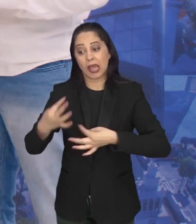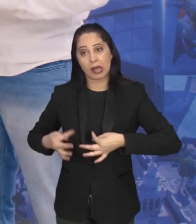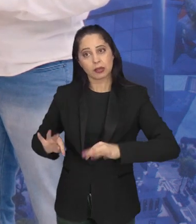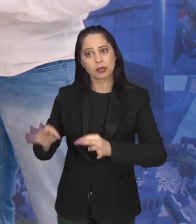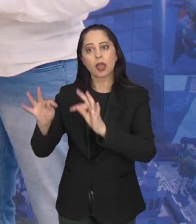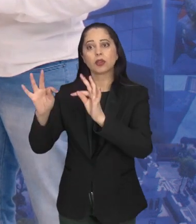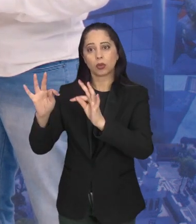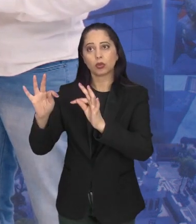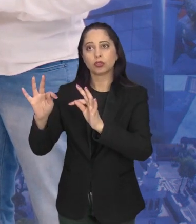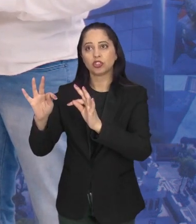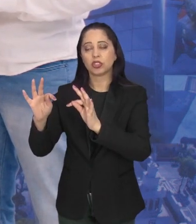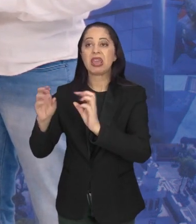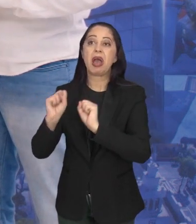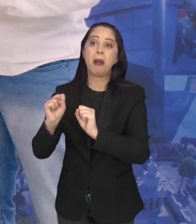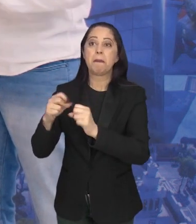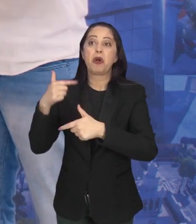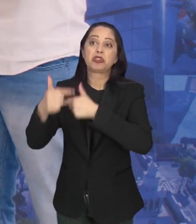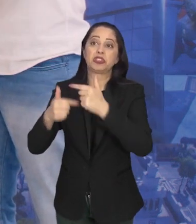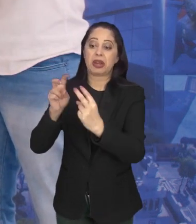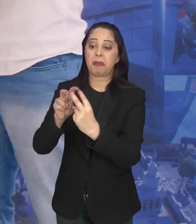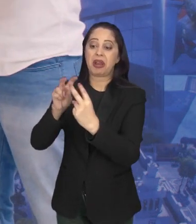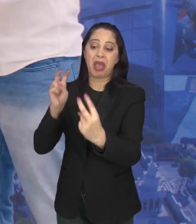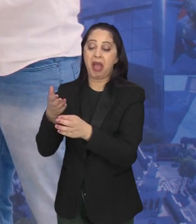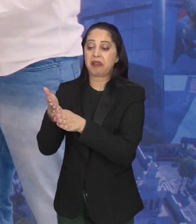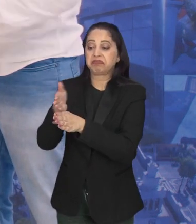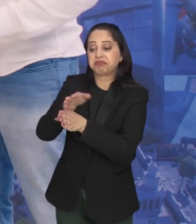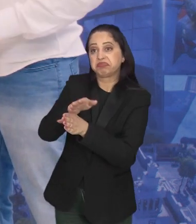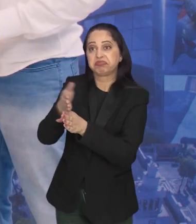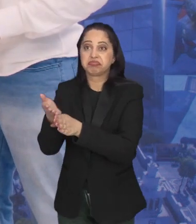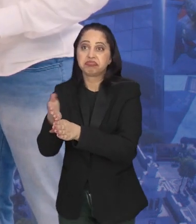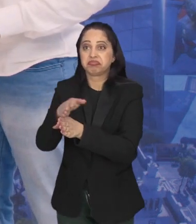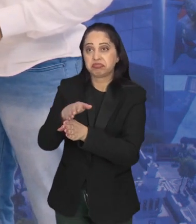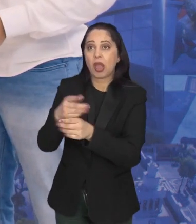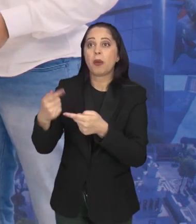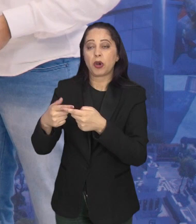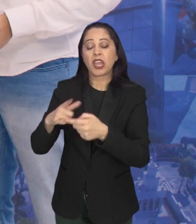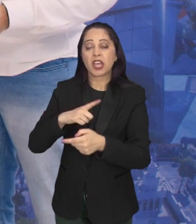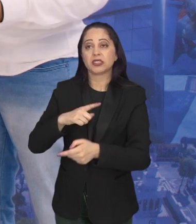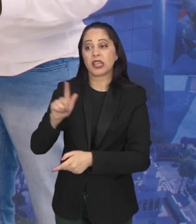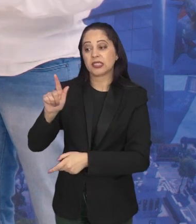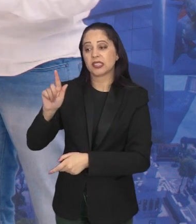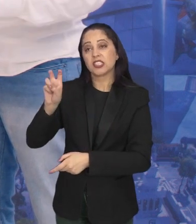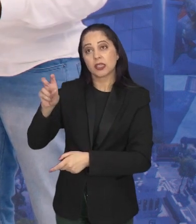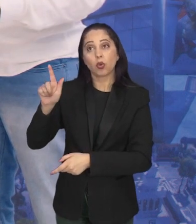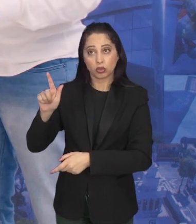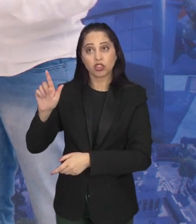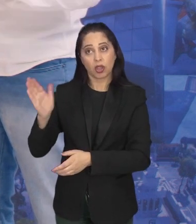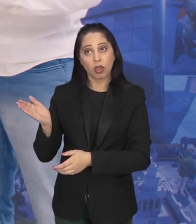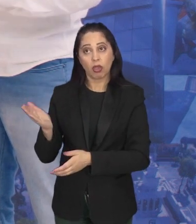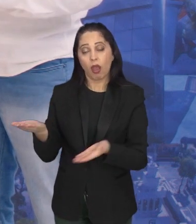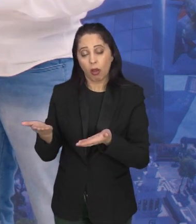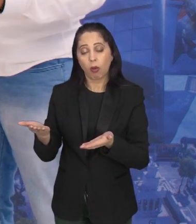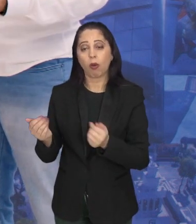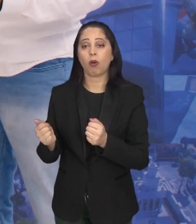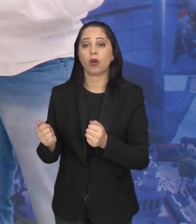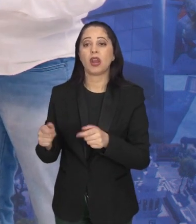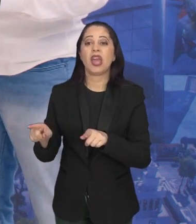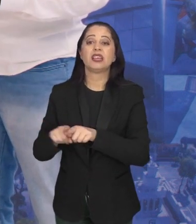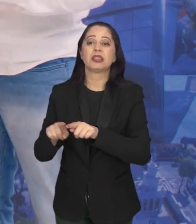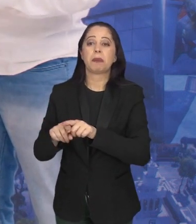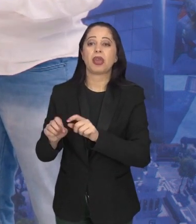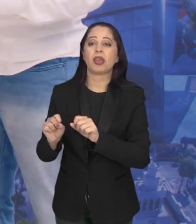essa tecnologia remota, até com a chegada do 5G, por exemplo? Para abrir novos negócios e aproveitar fazer